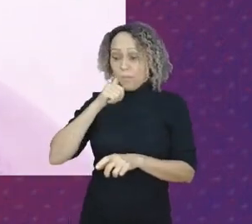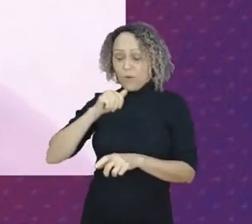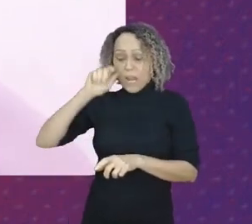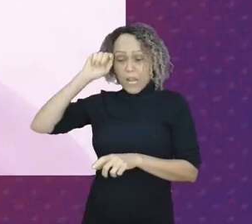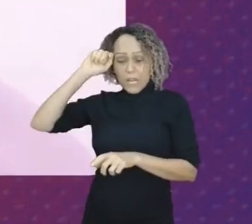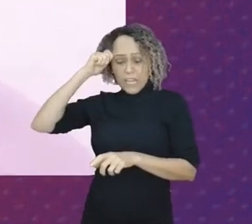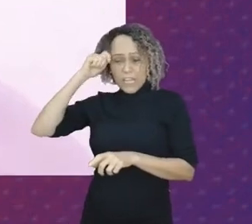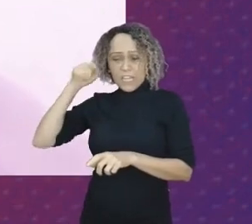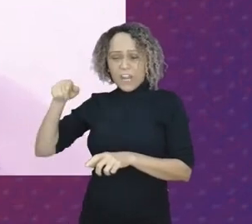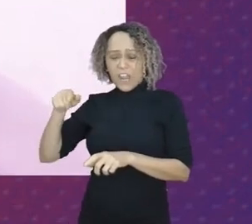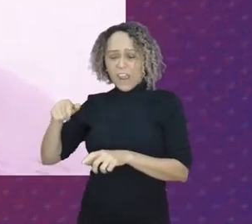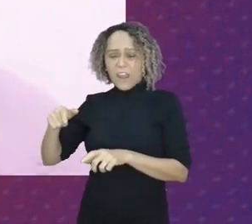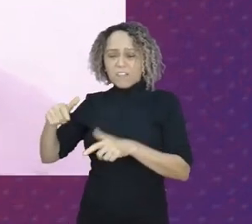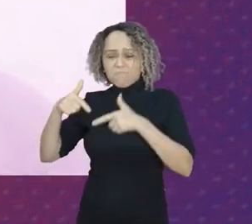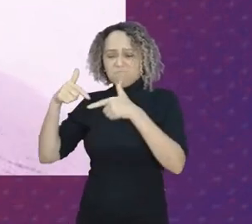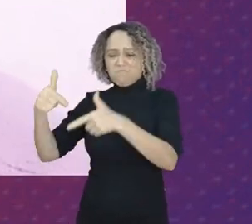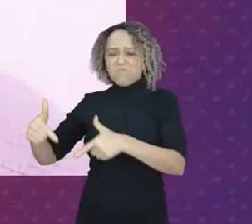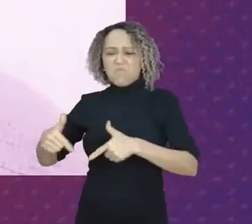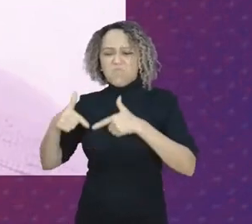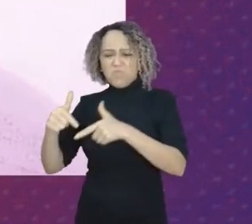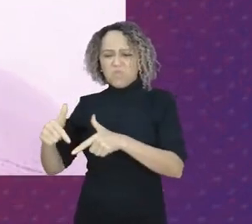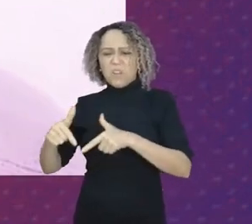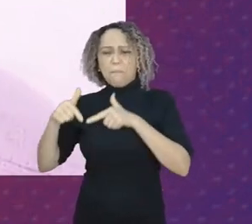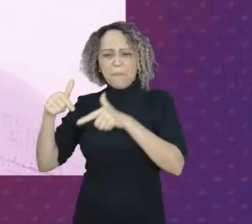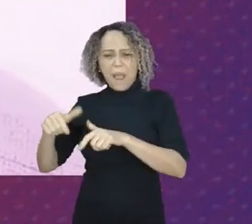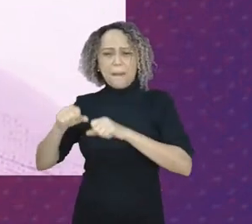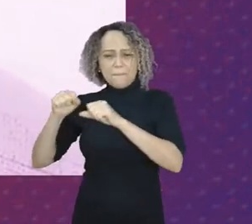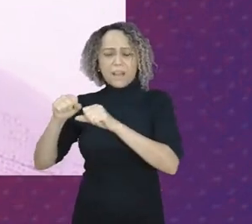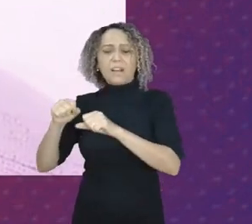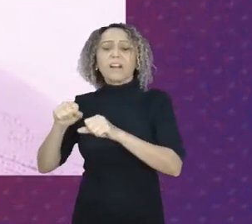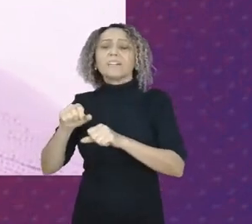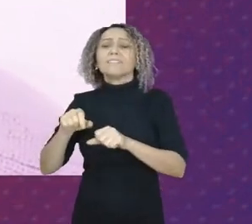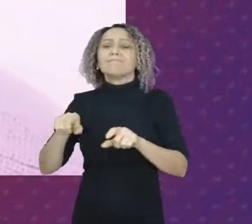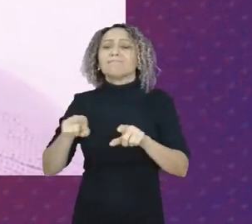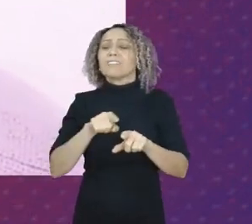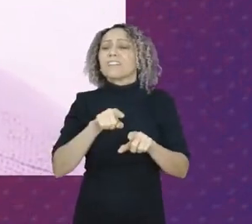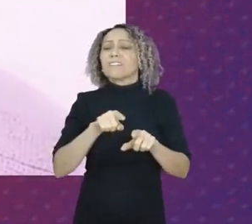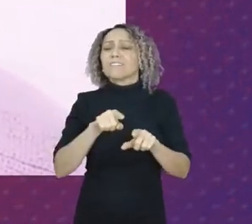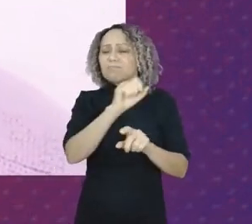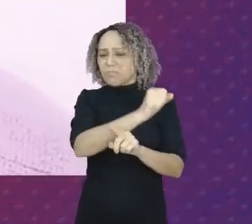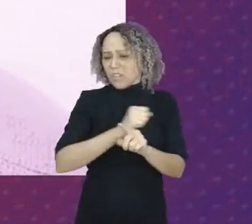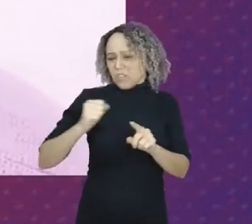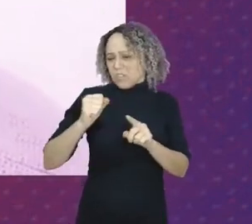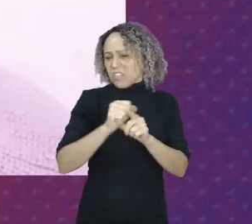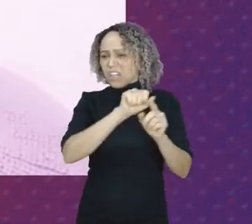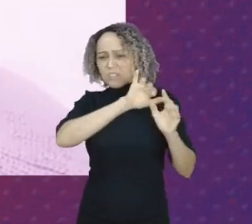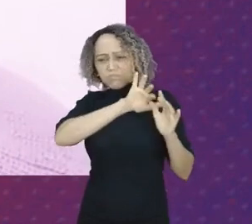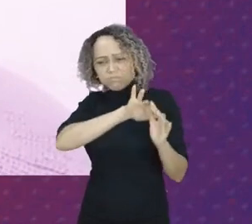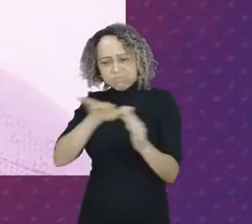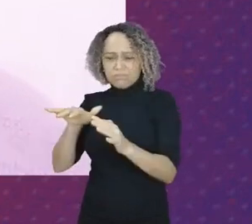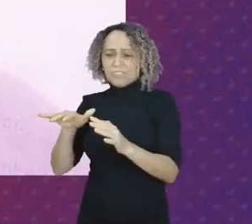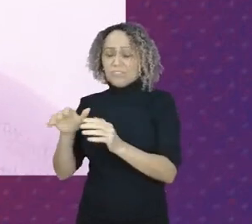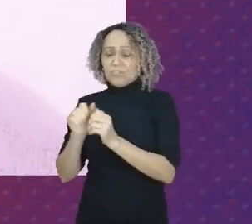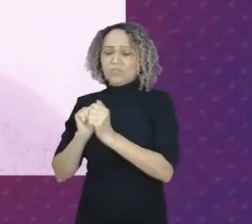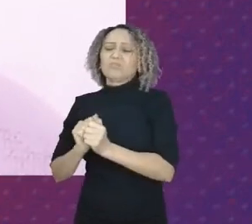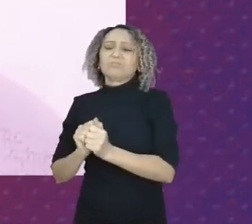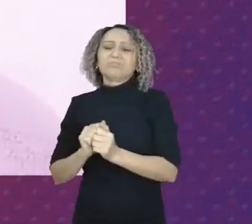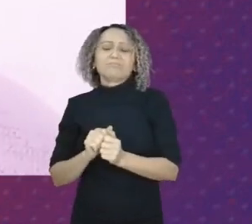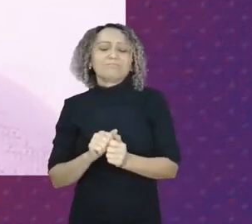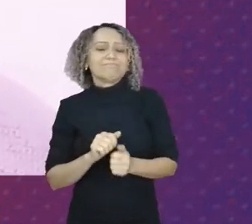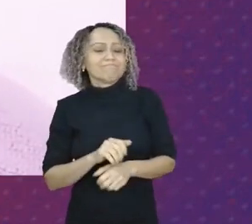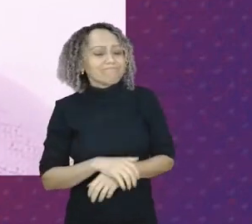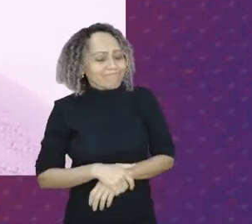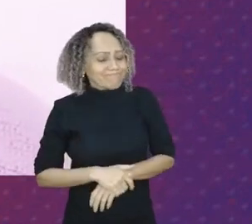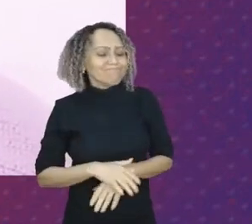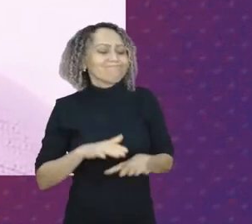A exemplo disso está esse período pandêmico. Ou seria a mulher negra mais uma vez